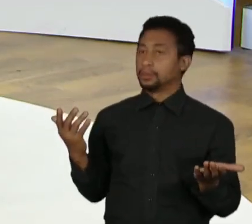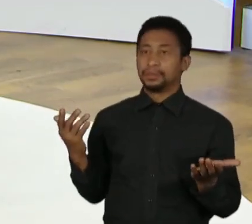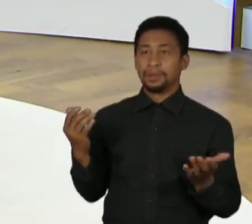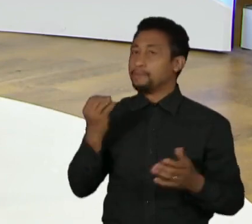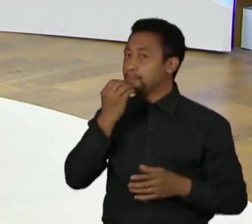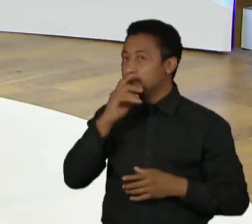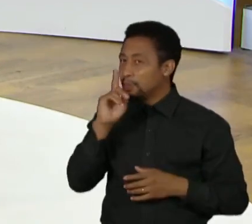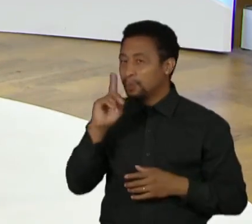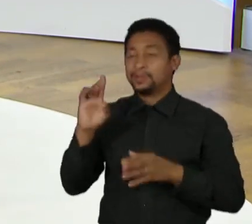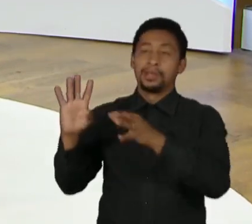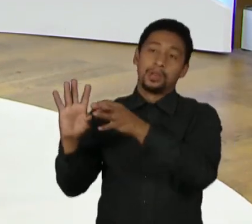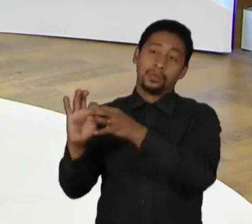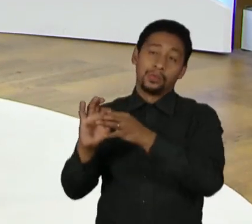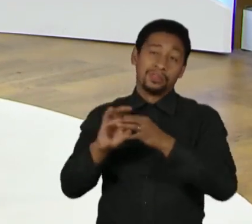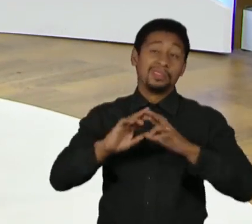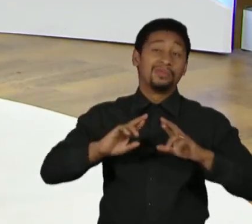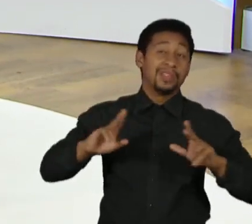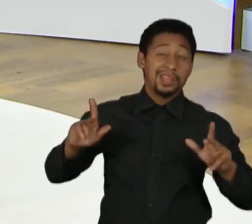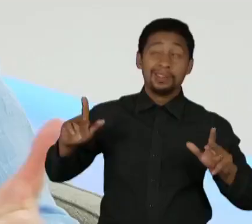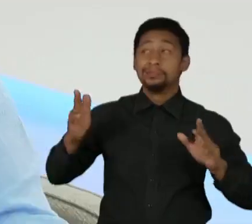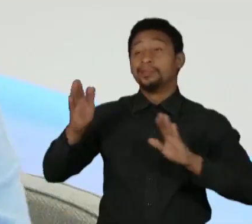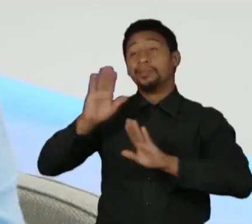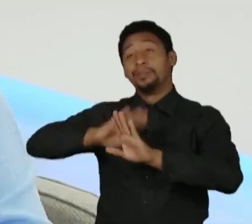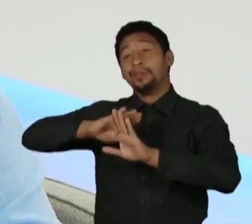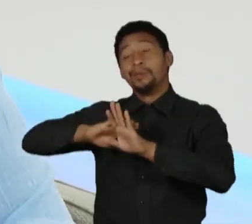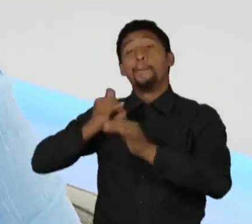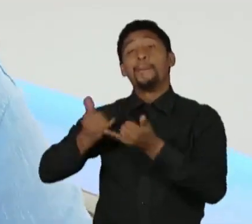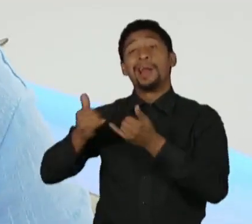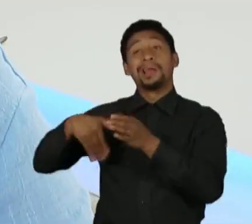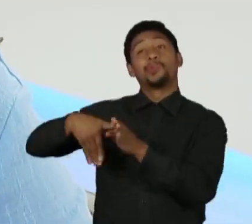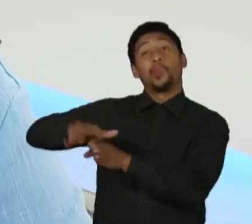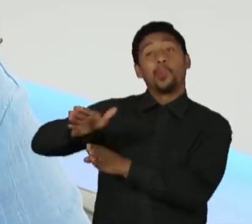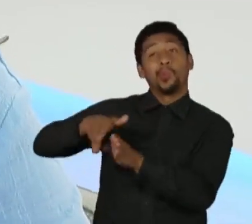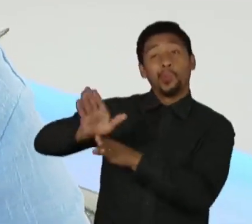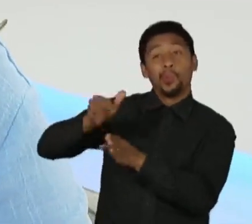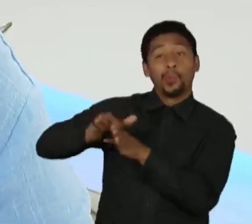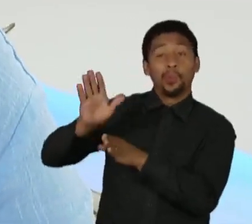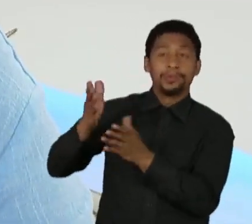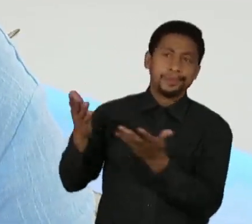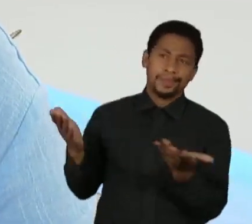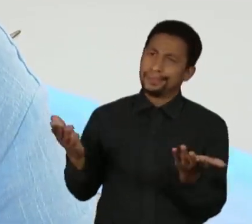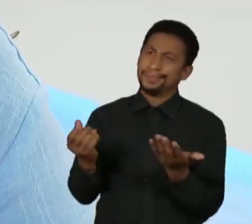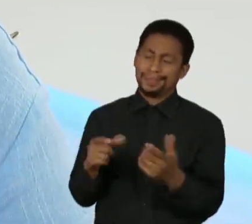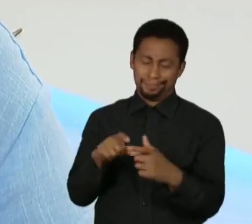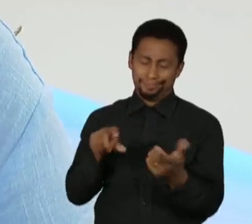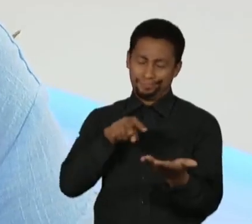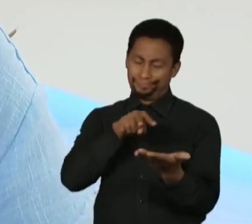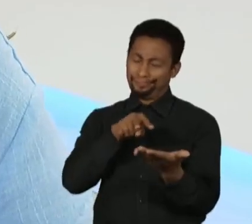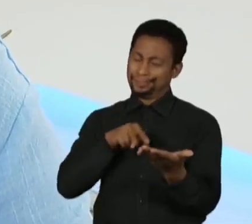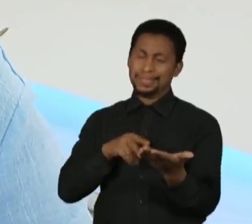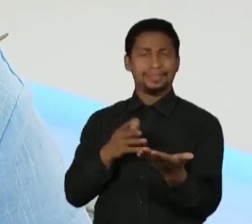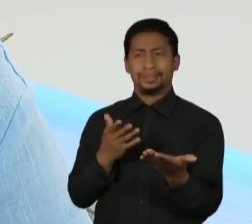soar como pílulas de sabedoria e aí fica clichê mesmo, né? Você tem que ler a frase no contexto que ela está.